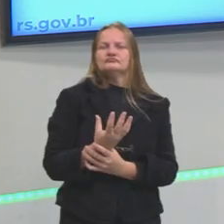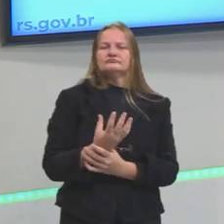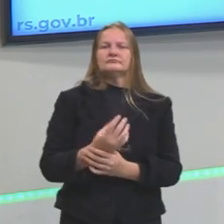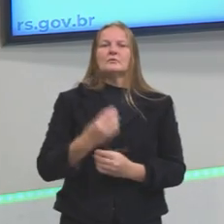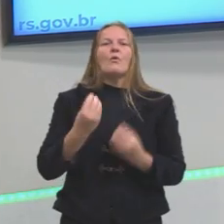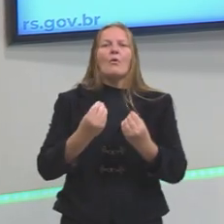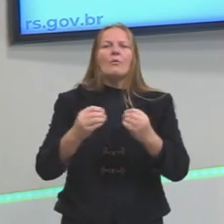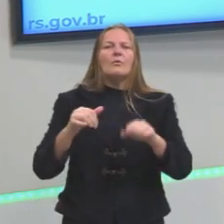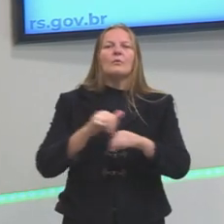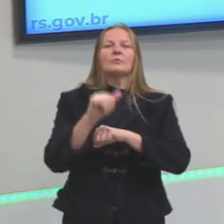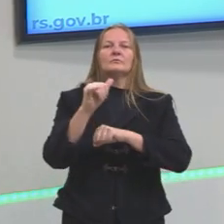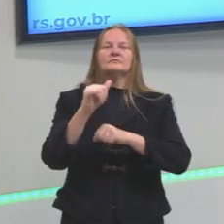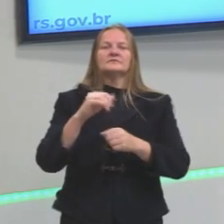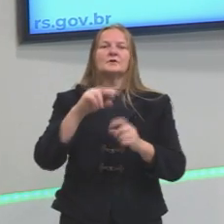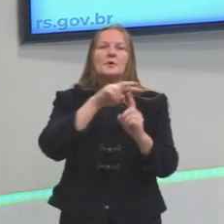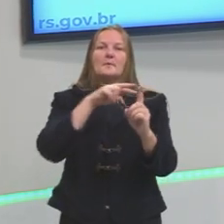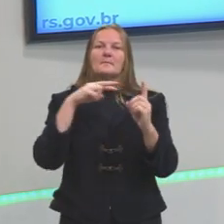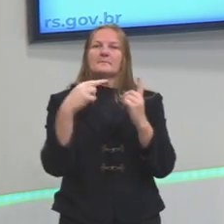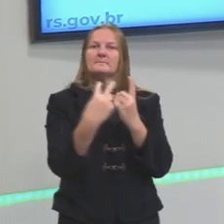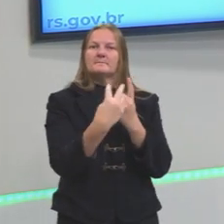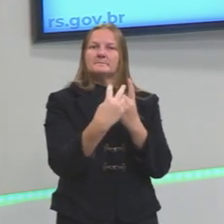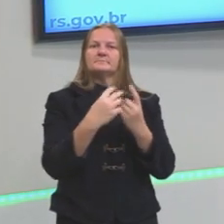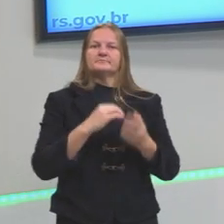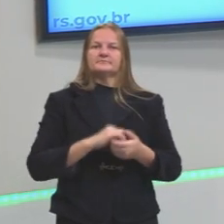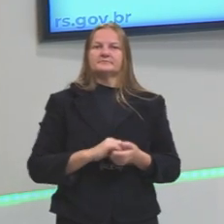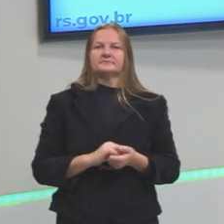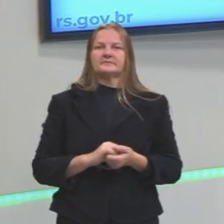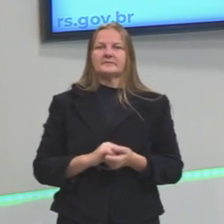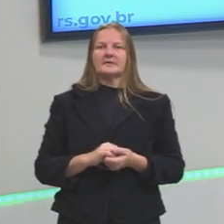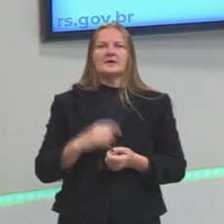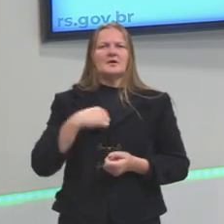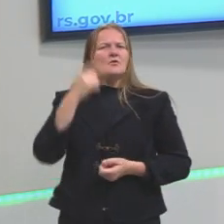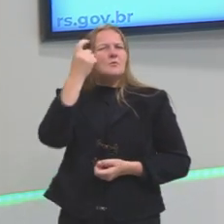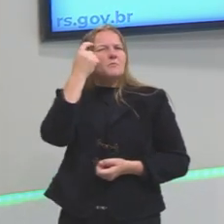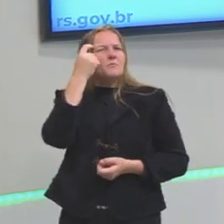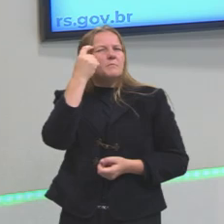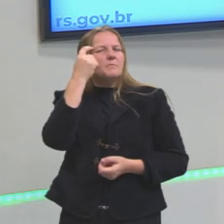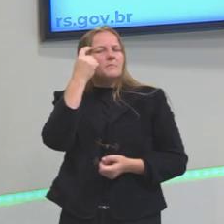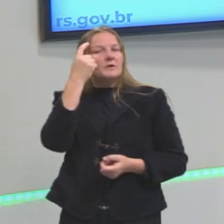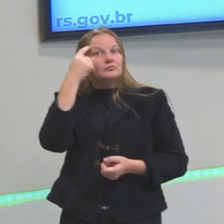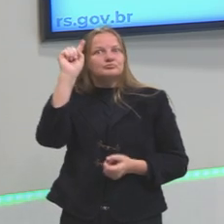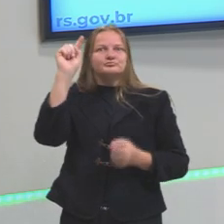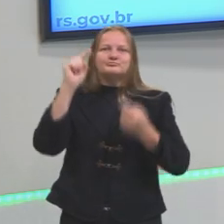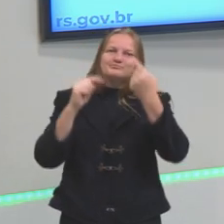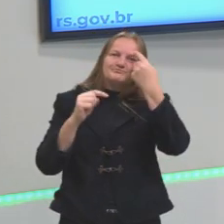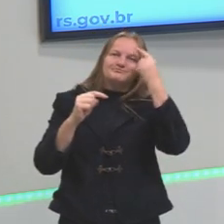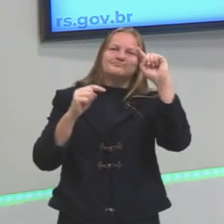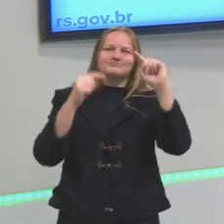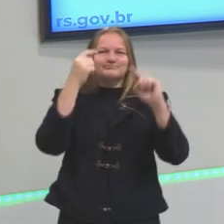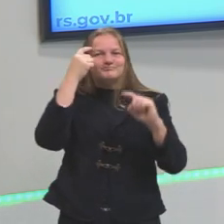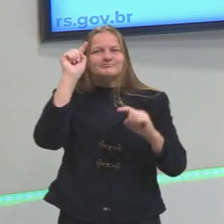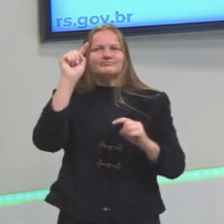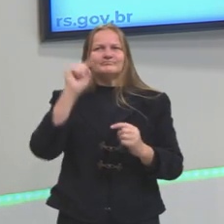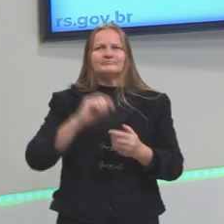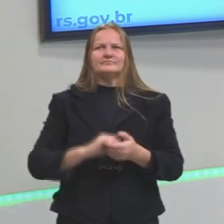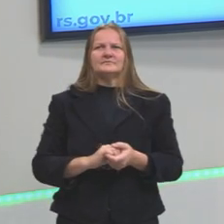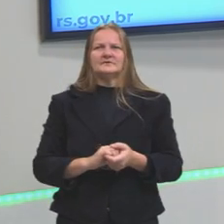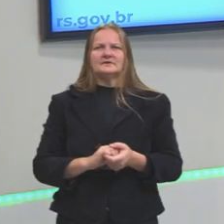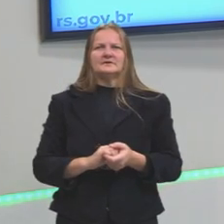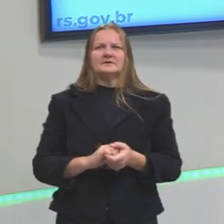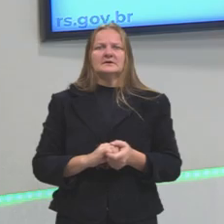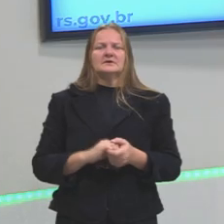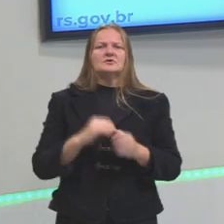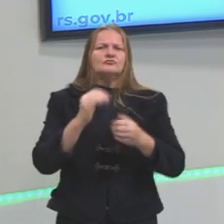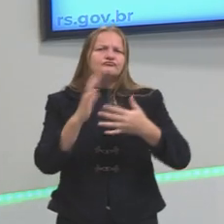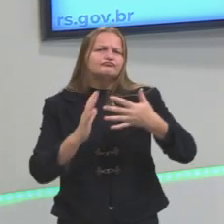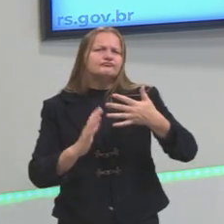uma perspectiva hegeliana. Eu vou pensando uma ideia, as meninas da Libra vão tendo essa mesma